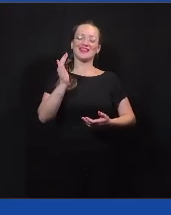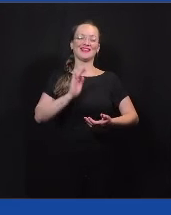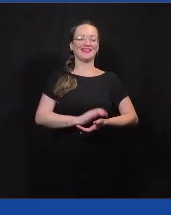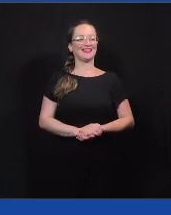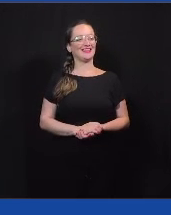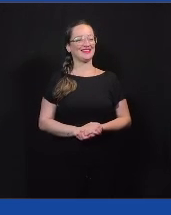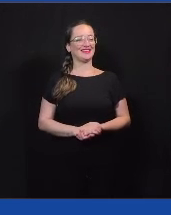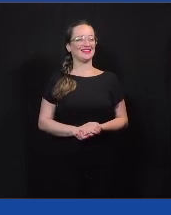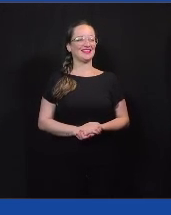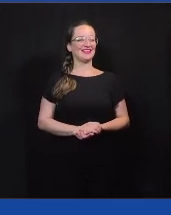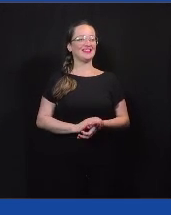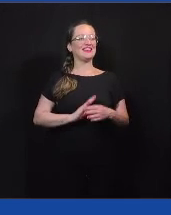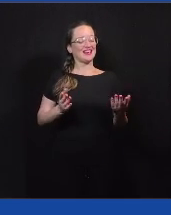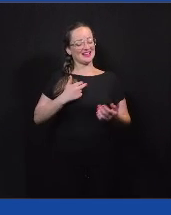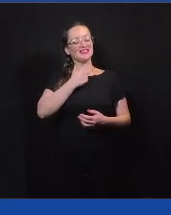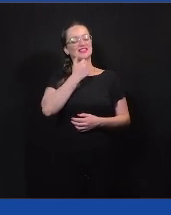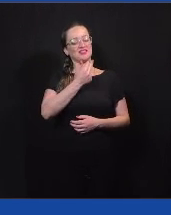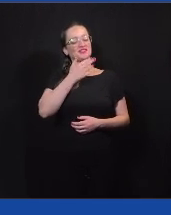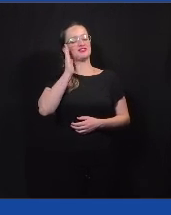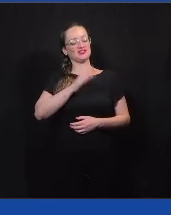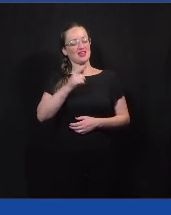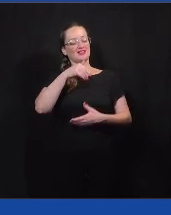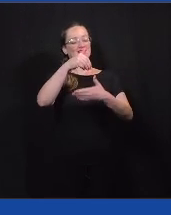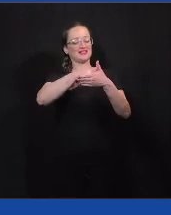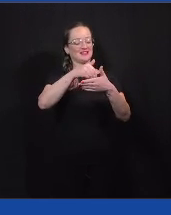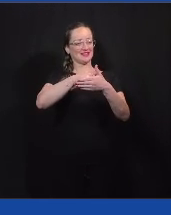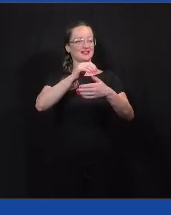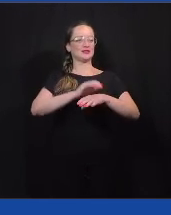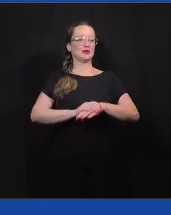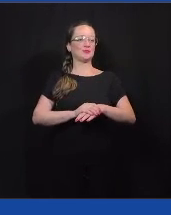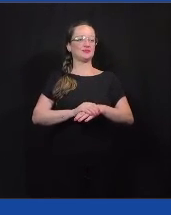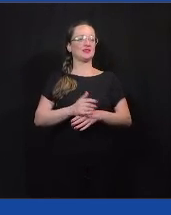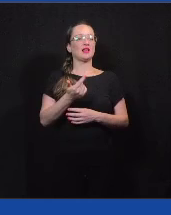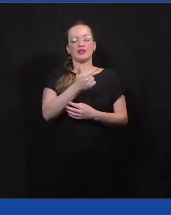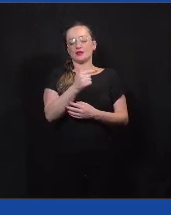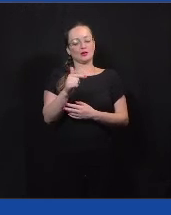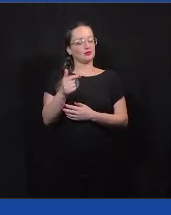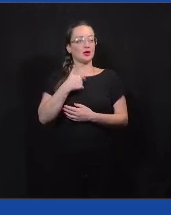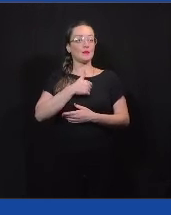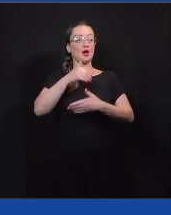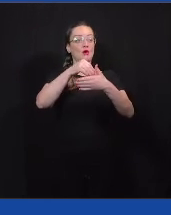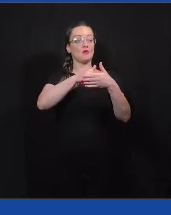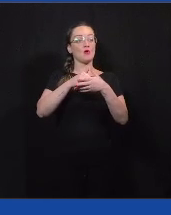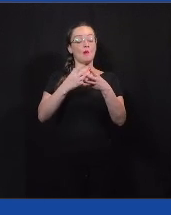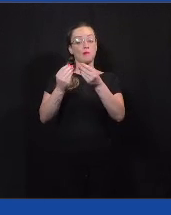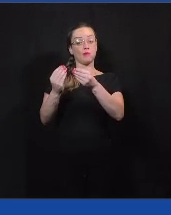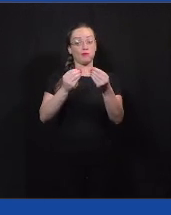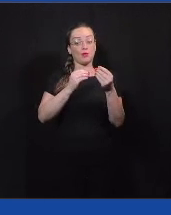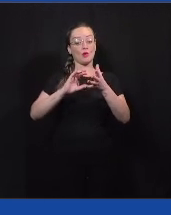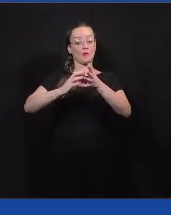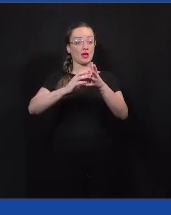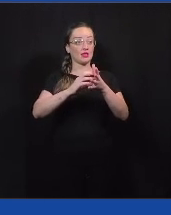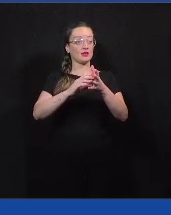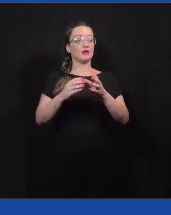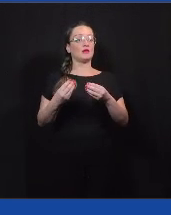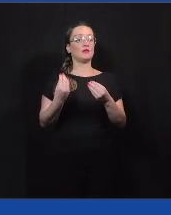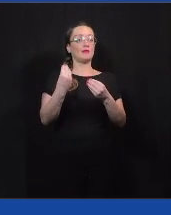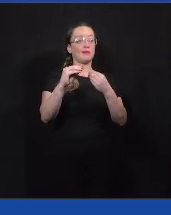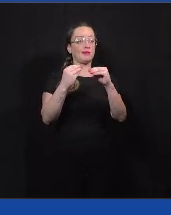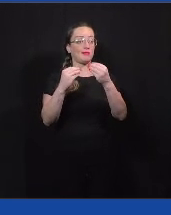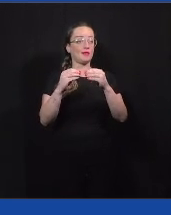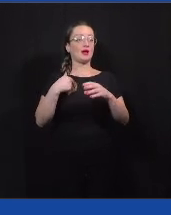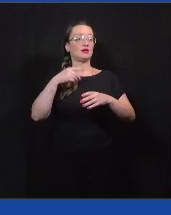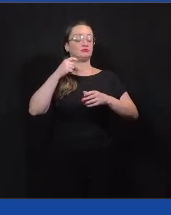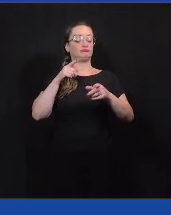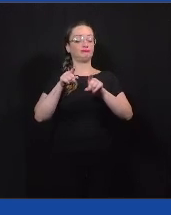Então, essa é uma novidade já dessas eleições. Então, a gente não vai ver mais aquele boacão de partidos na